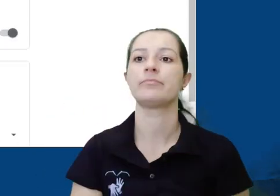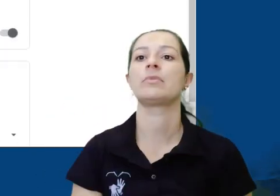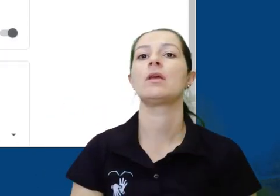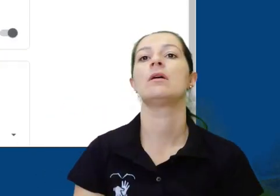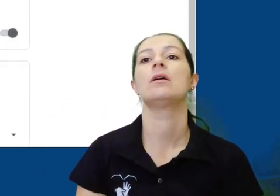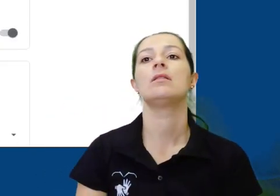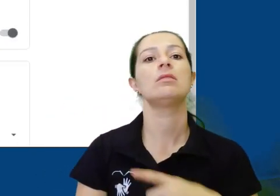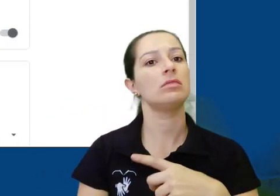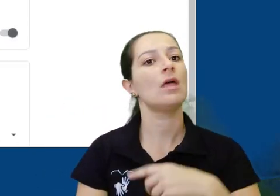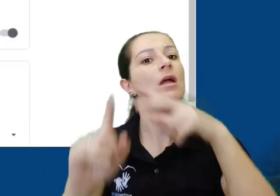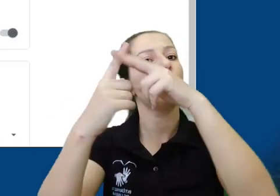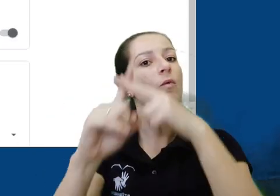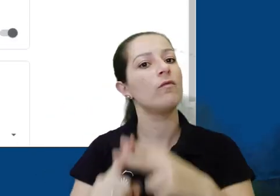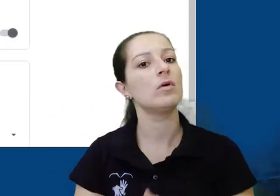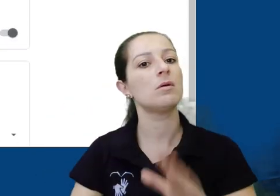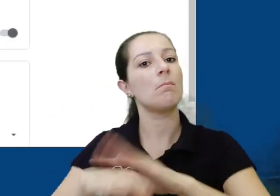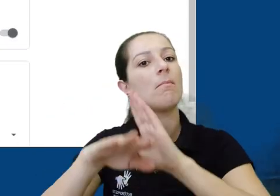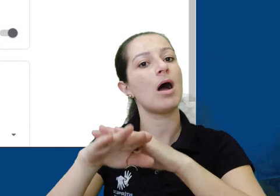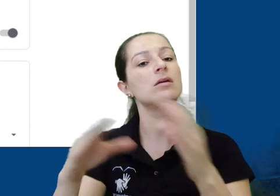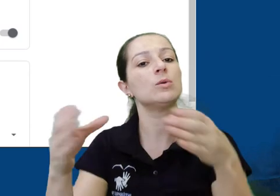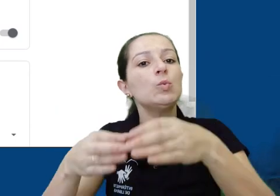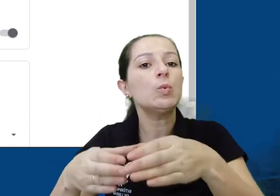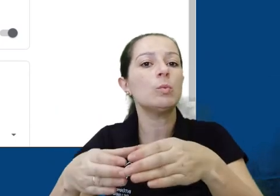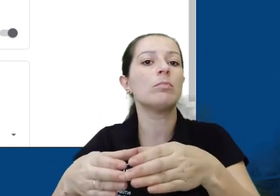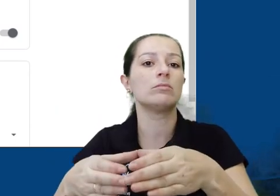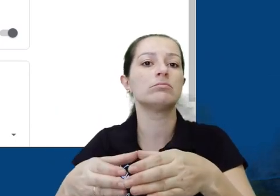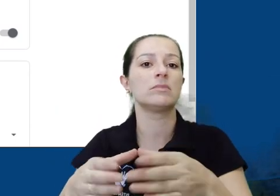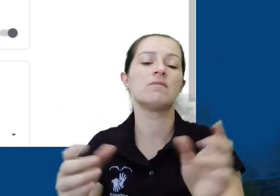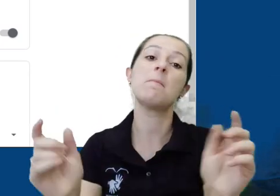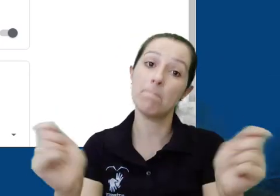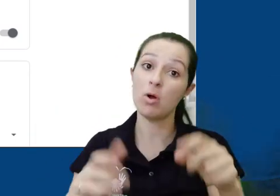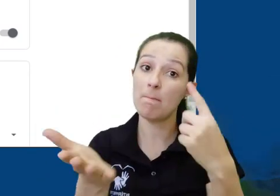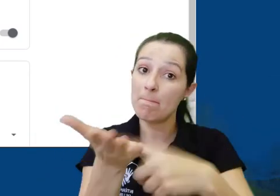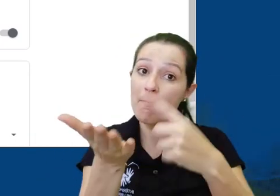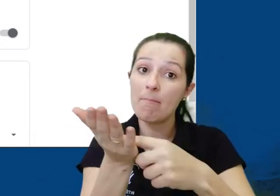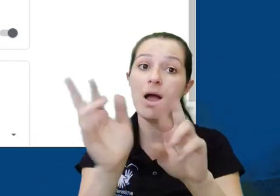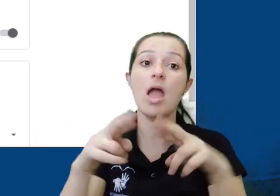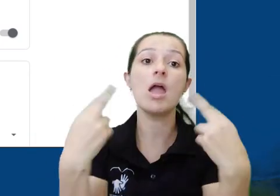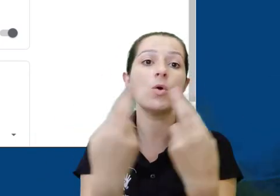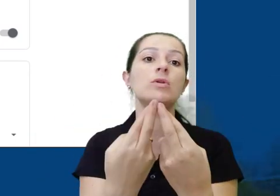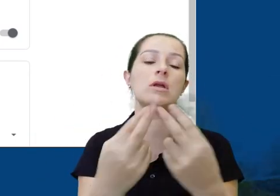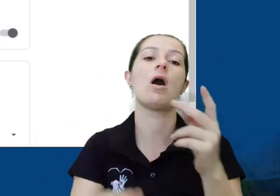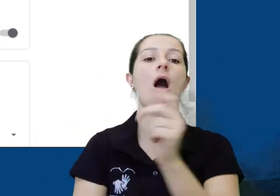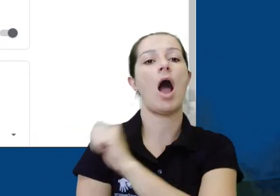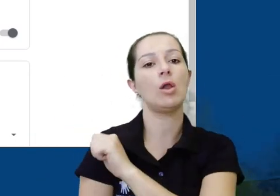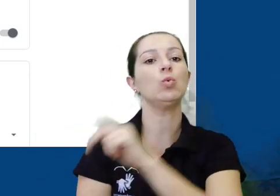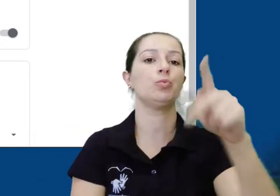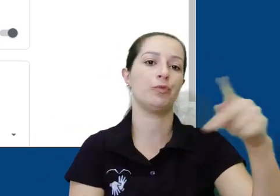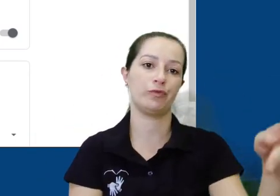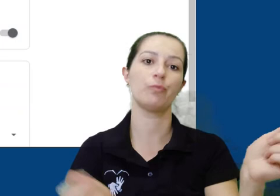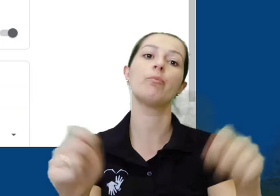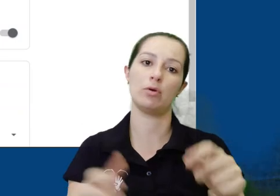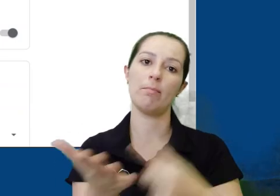Um pouco mais abaixo podemos alterar as configurações do Google Meet da turma, plataforma com a qual você poderá fazer reuniões virtuais com seus alunos.